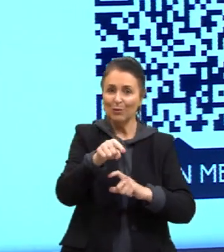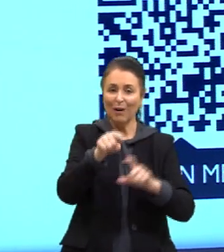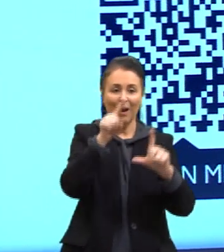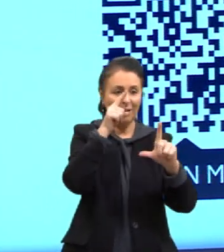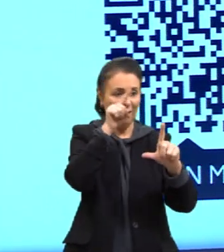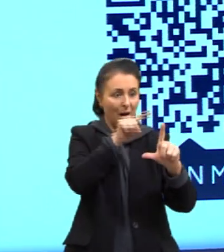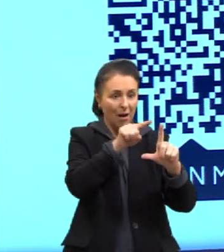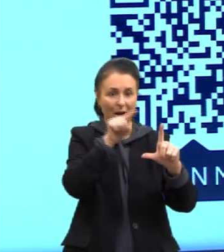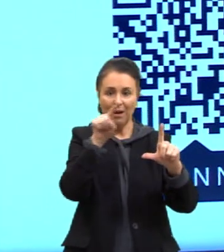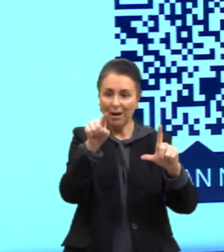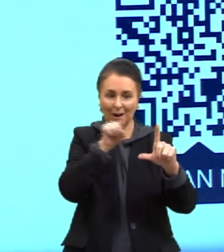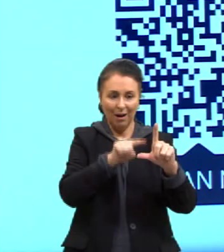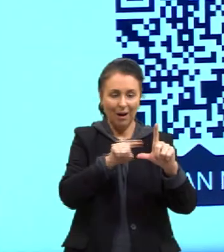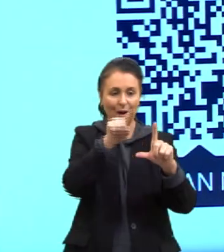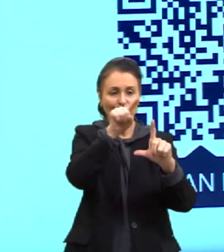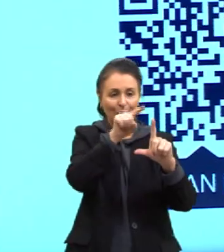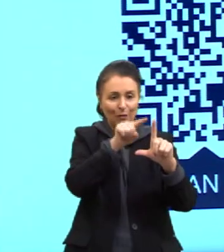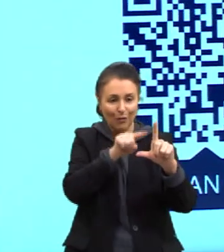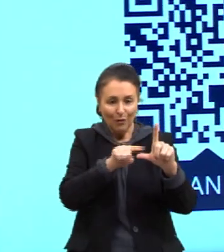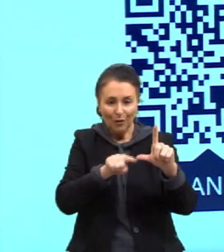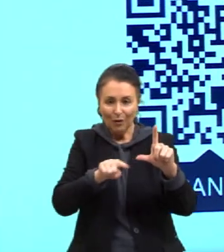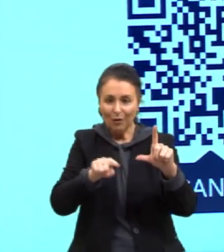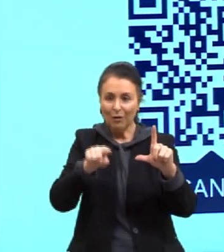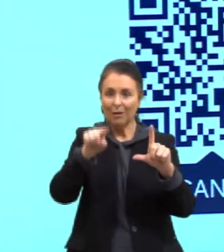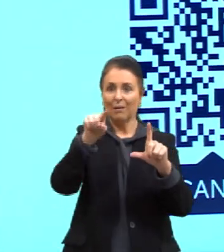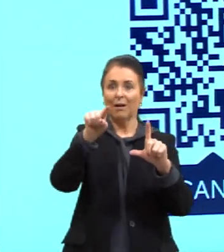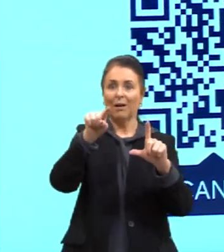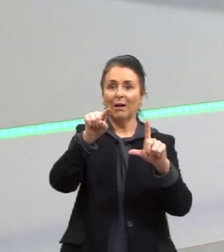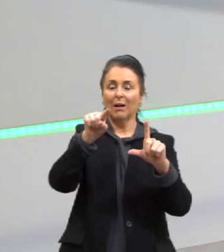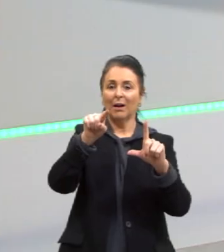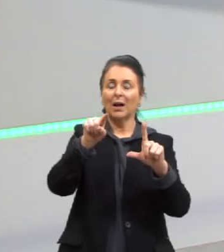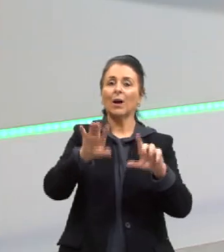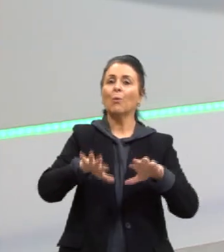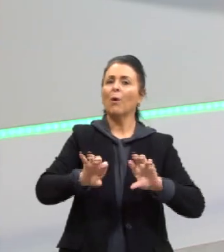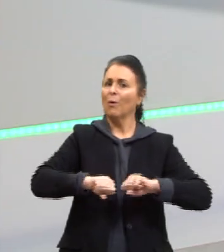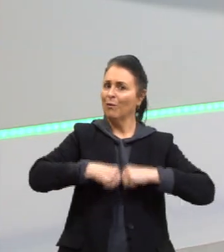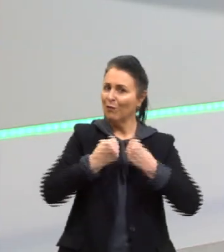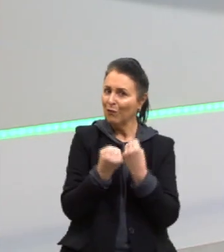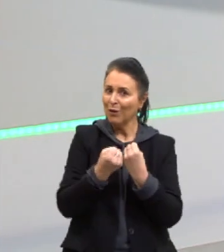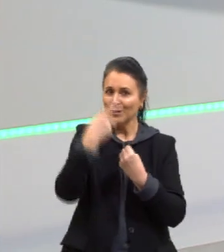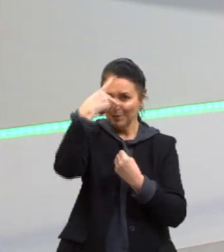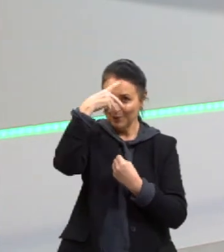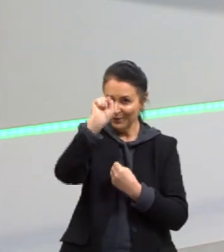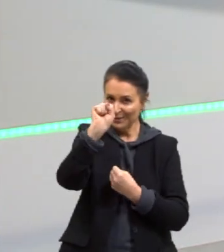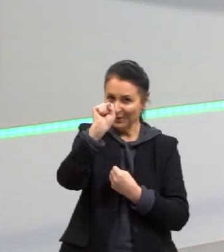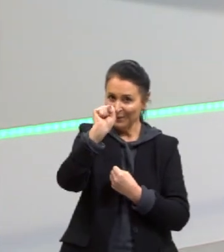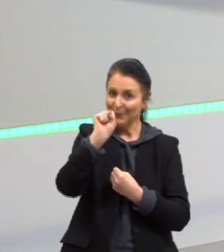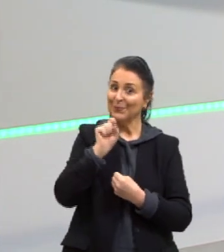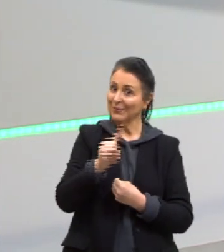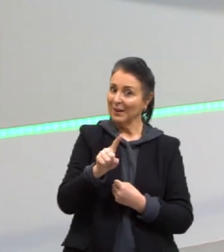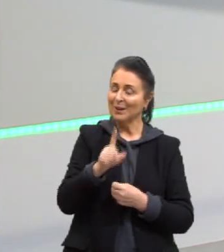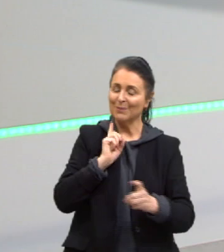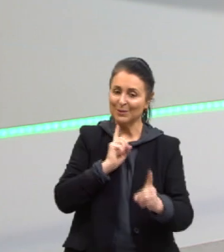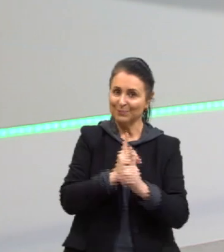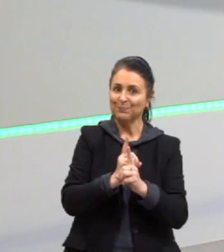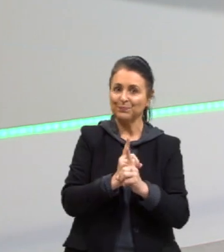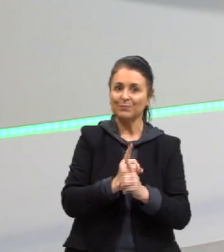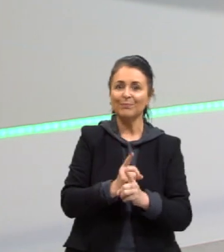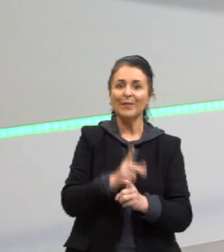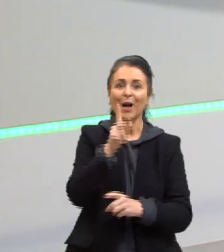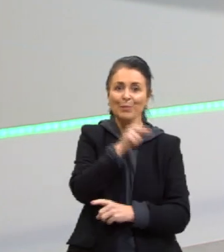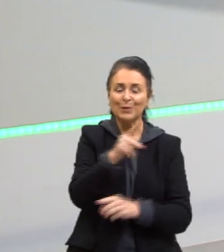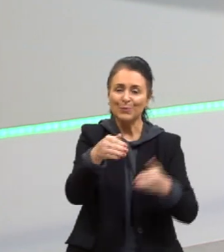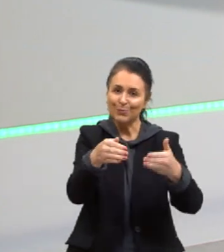tem ele em um ponto mais alto. Então, a energia potencial dele neste ponto aqui é alta. Então, eu recomendo que vocês